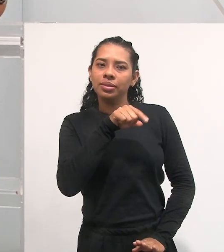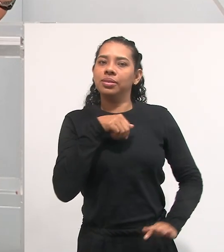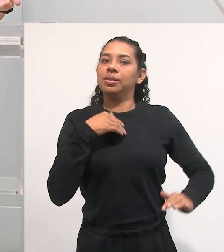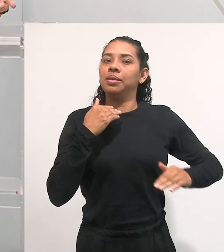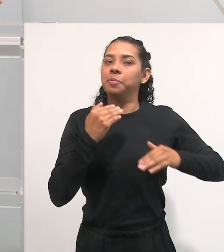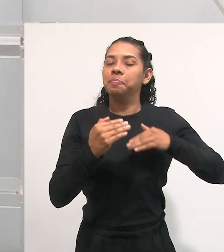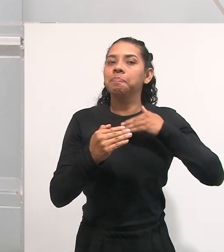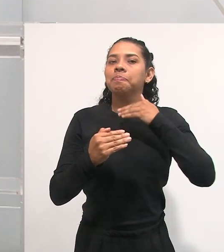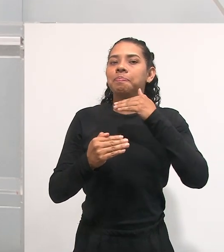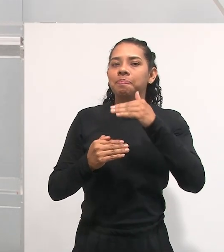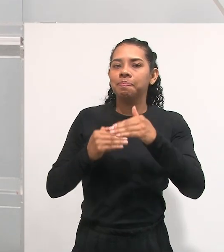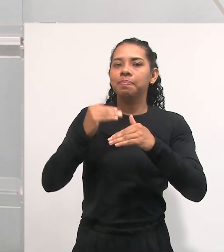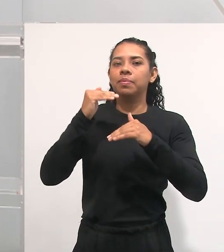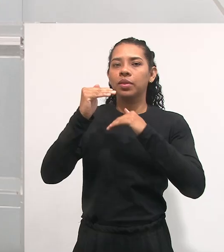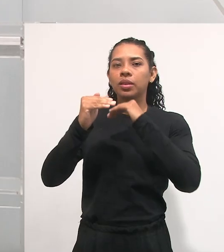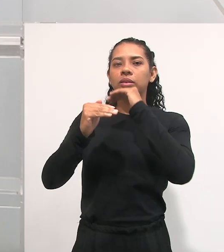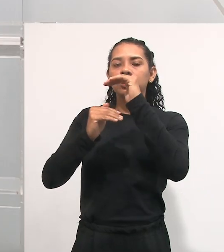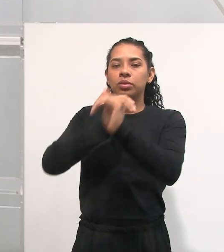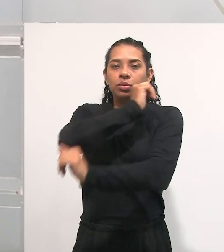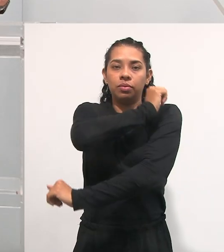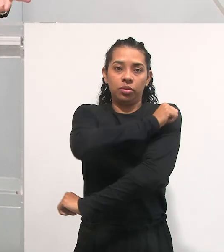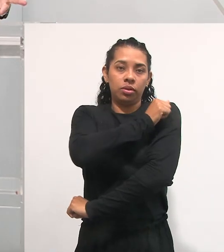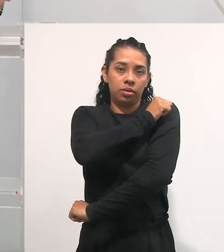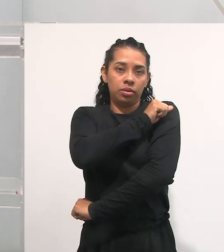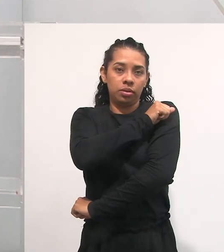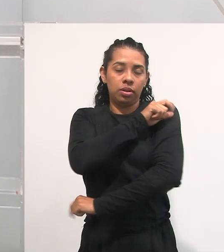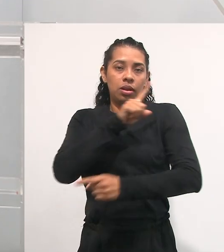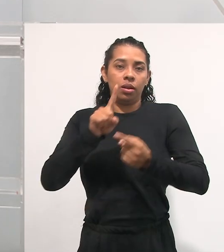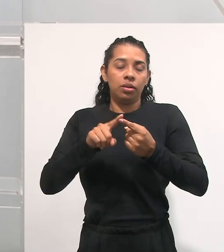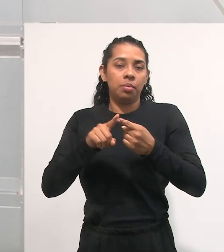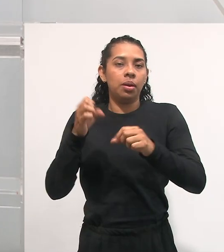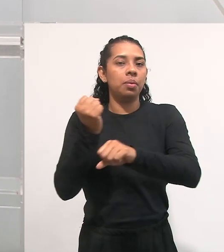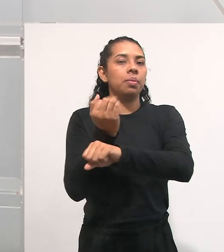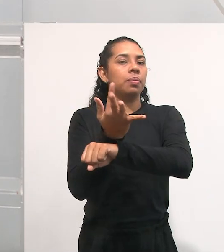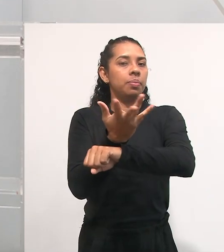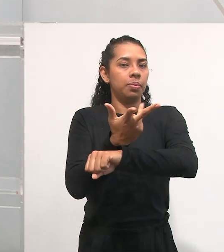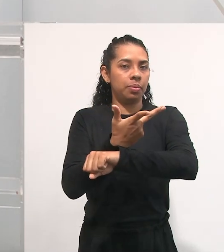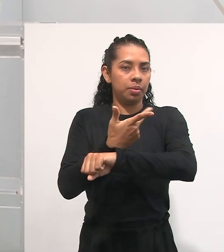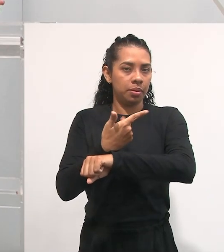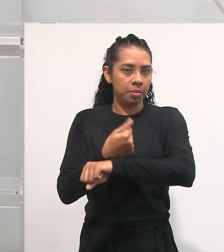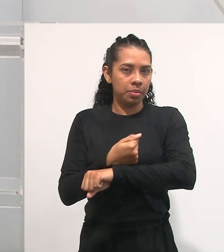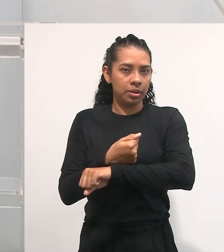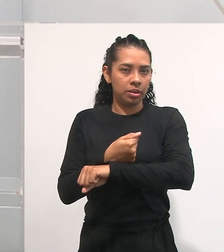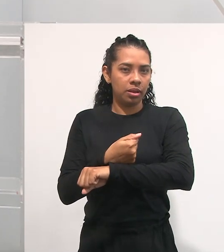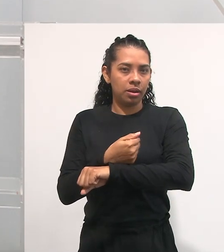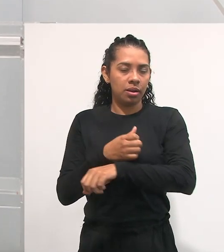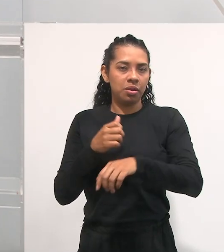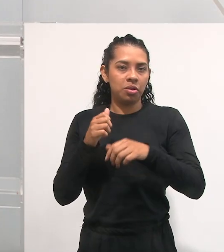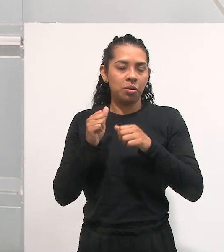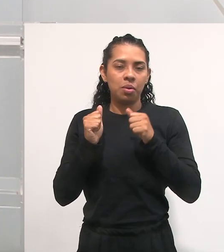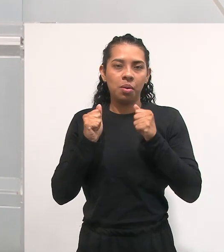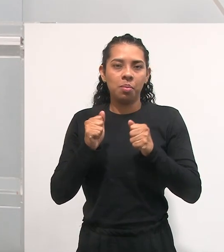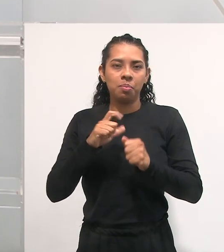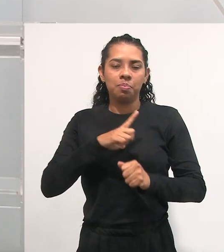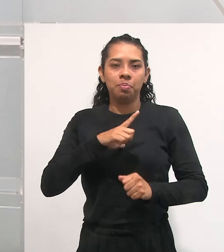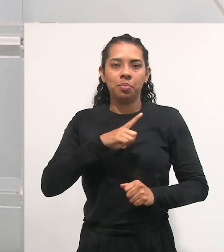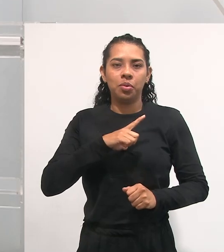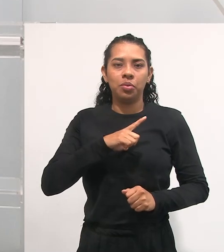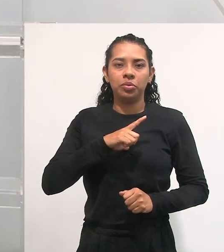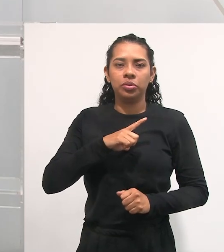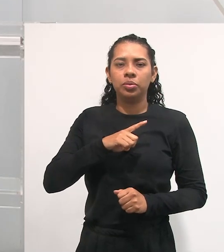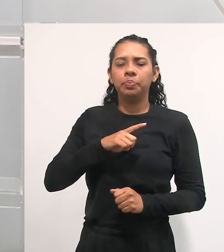etapas fundamentais para o desenvolvimento de algumas competências, de algumas habilidades, o